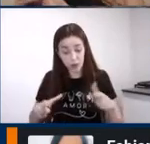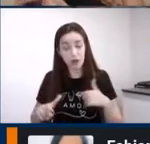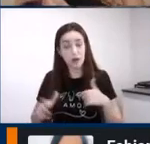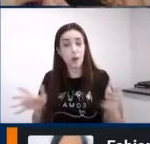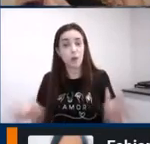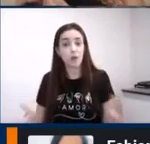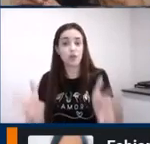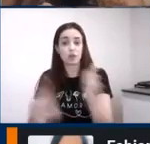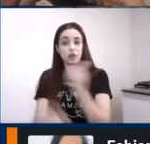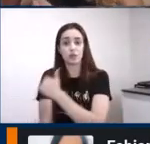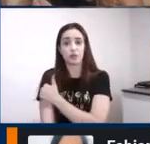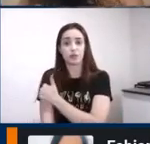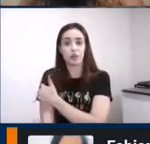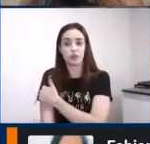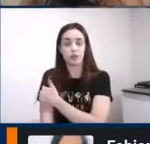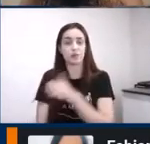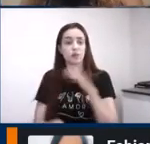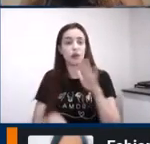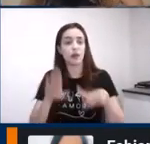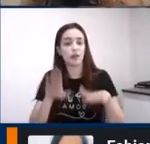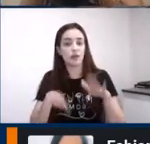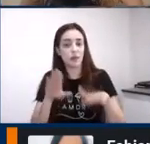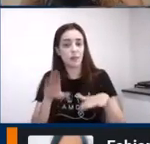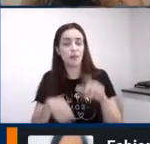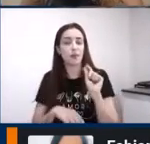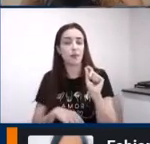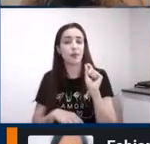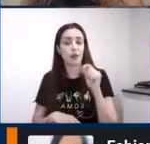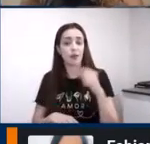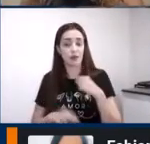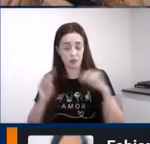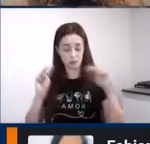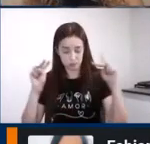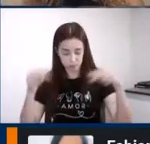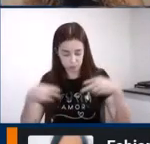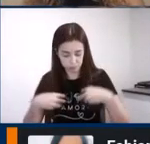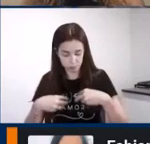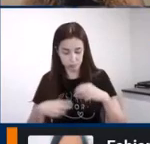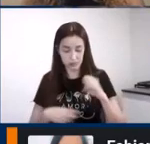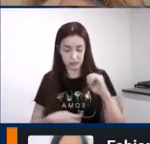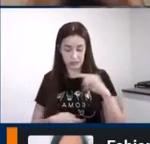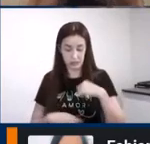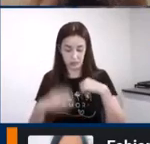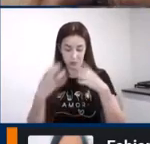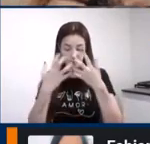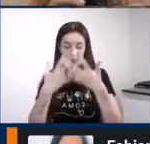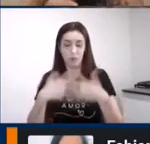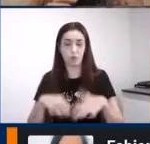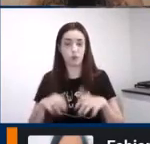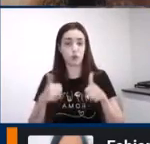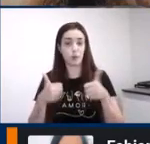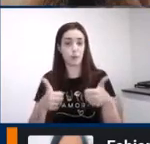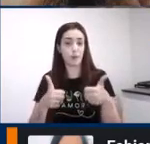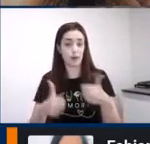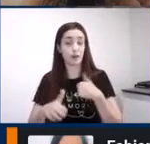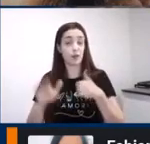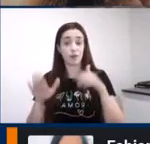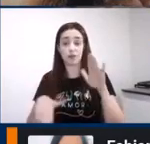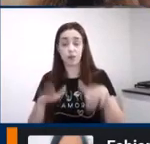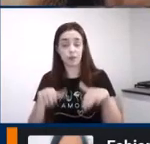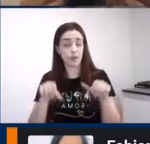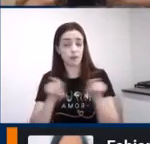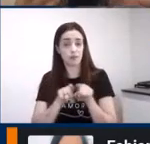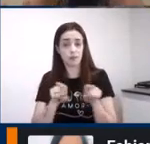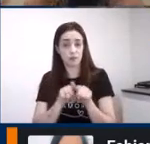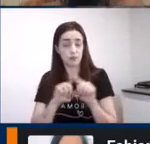dependo do meio para me dizer se eu estou funcional ou não. E eu dependo desse processamento que vem com muitas